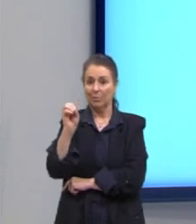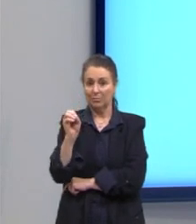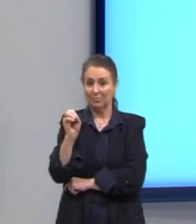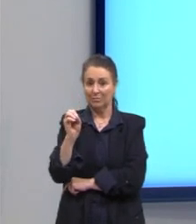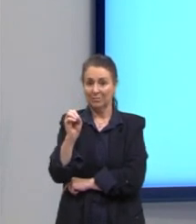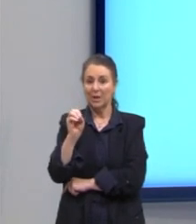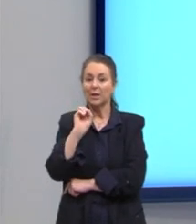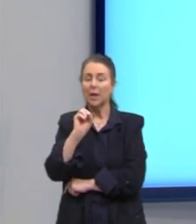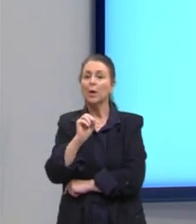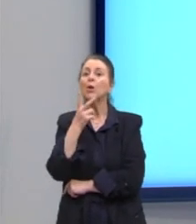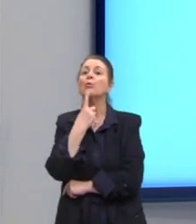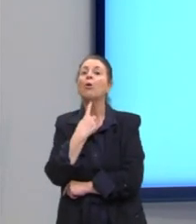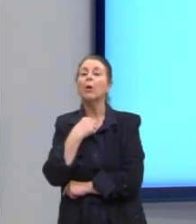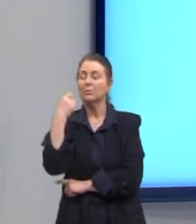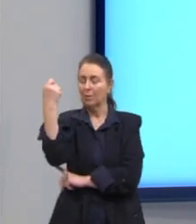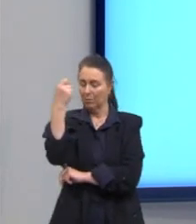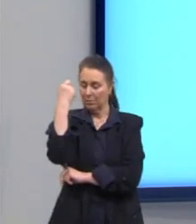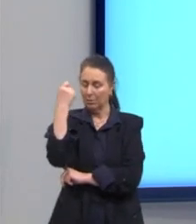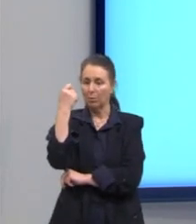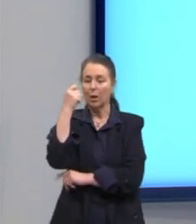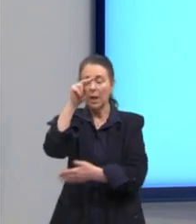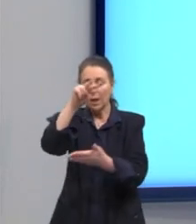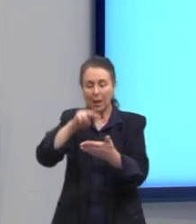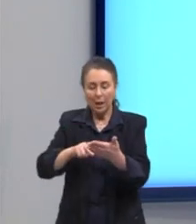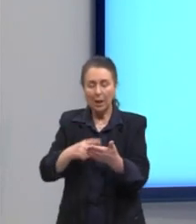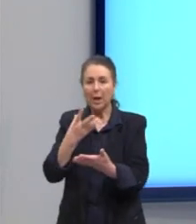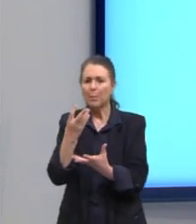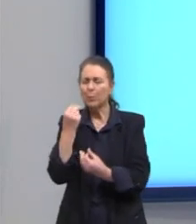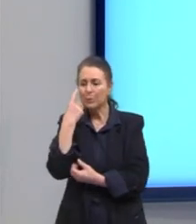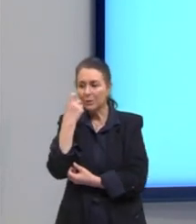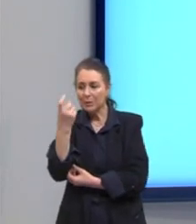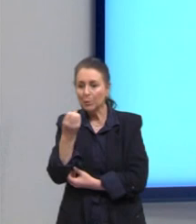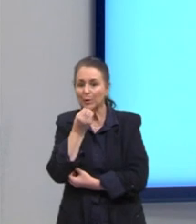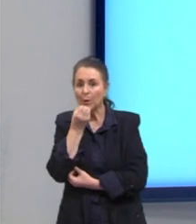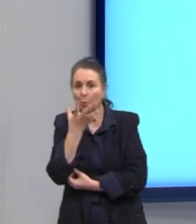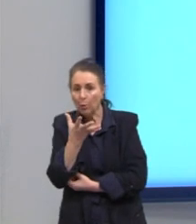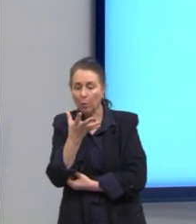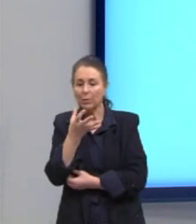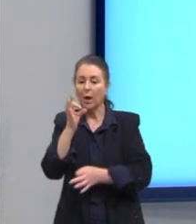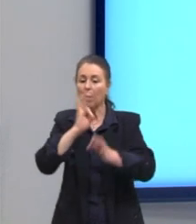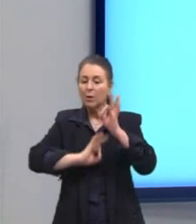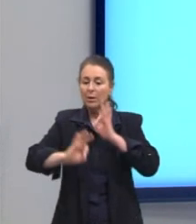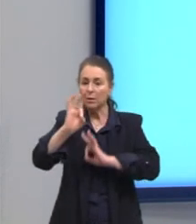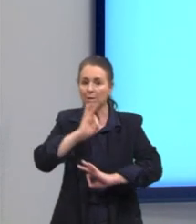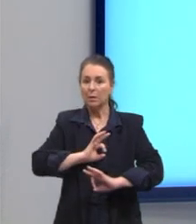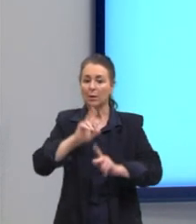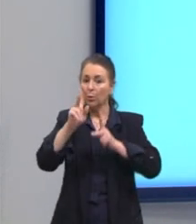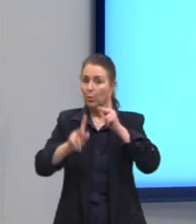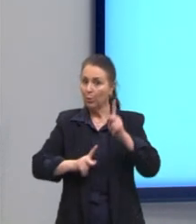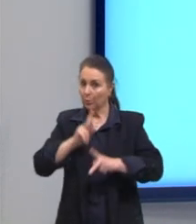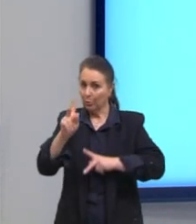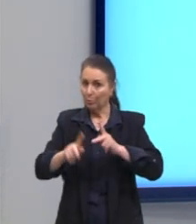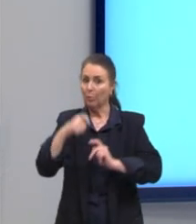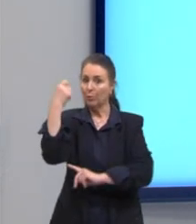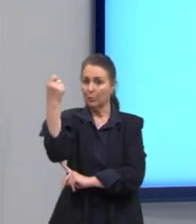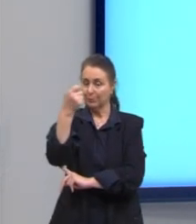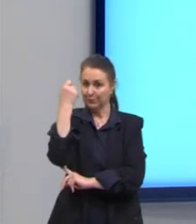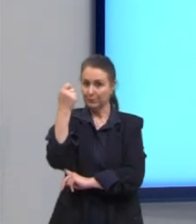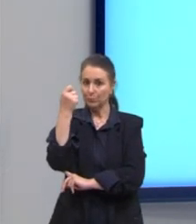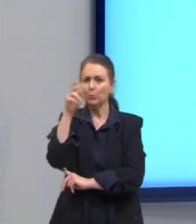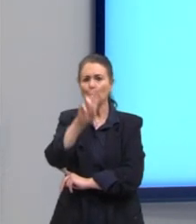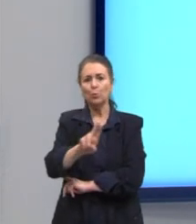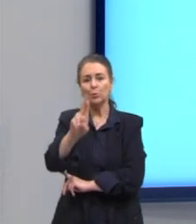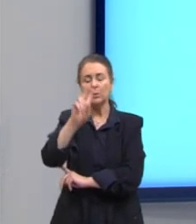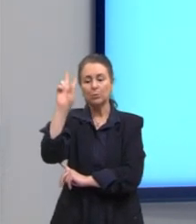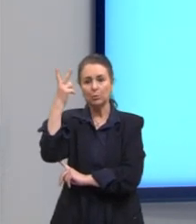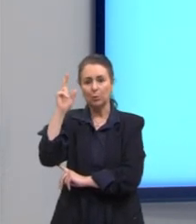ler, porque realmente é muito interessante como ele conta toda a formação do nosso povo, através ali de histórias ficcionais dentro